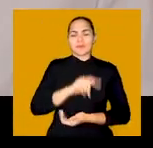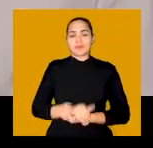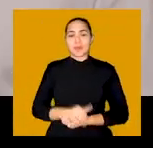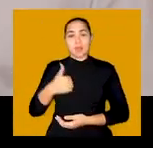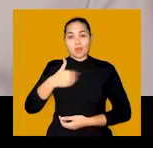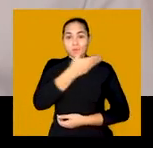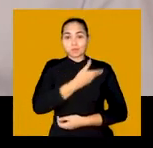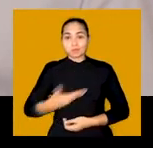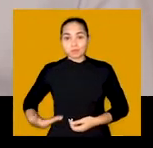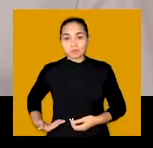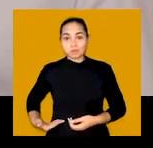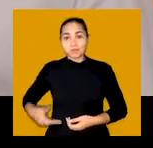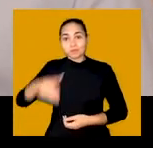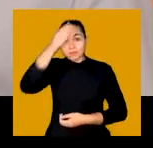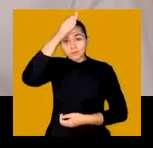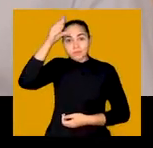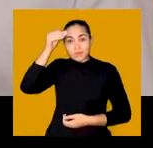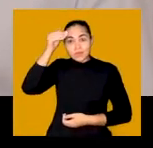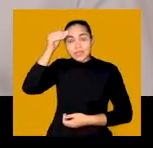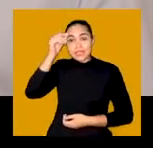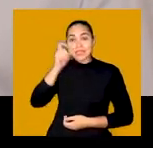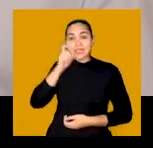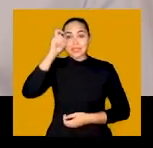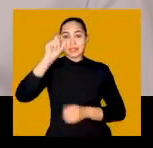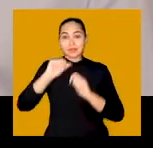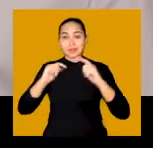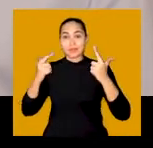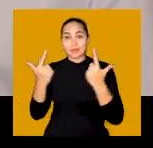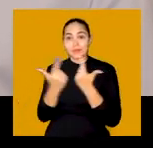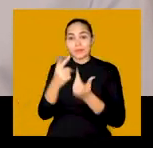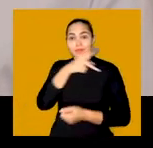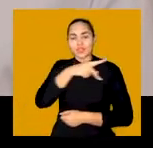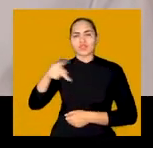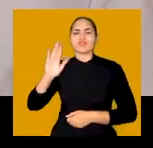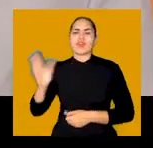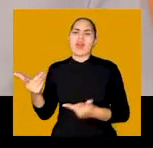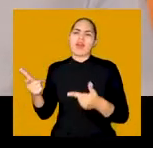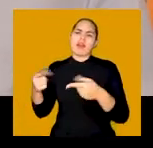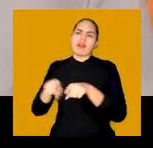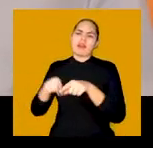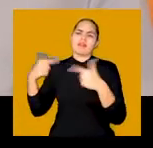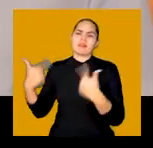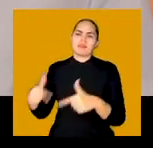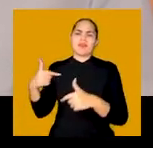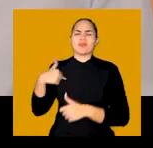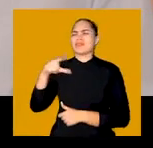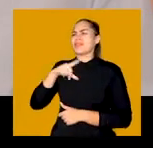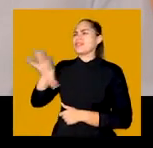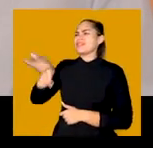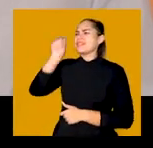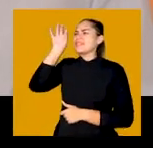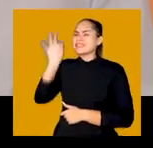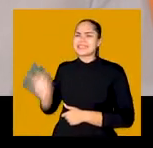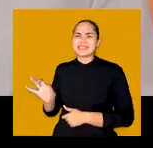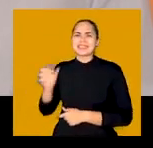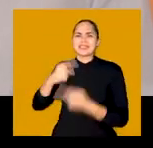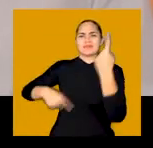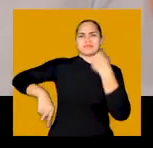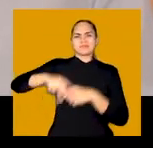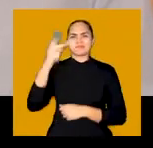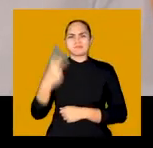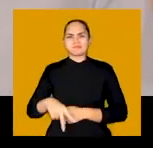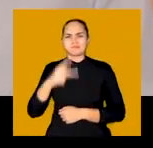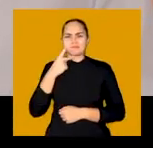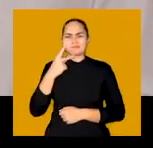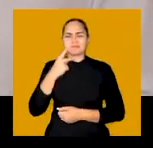Eu como governador e Sarto como presidente da Assembleia já trabalhamos juntos. Sarto é a certeza que Fortaleza vai avançar no